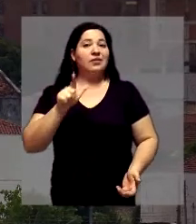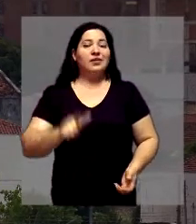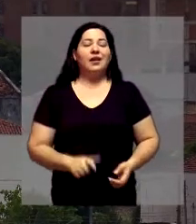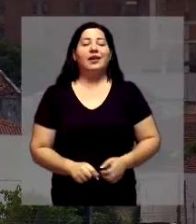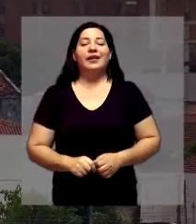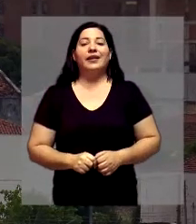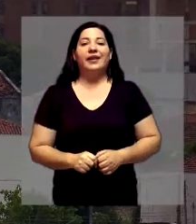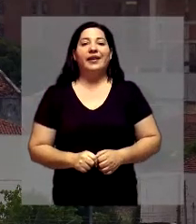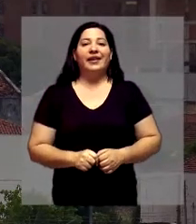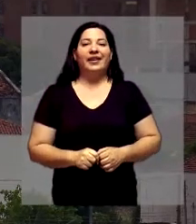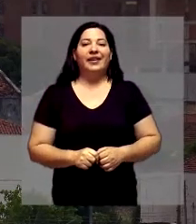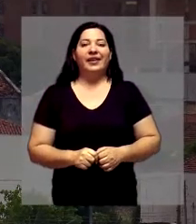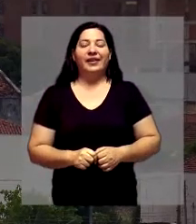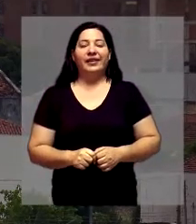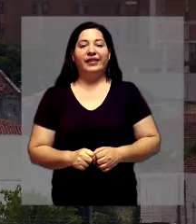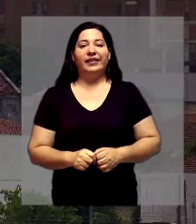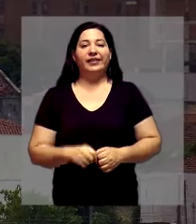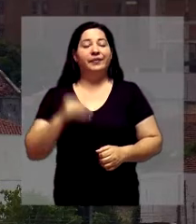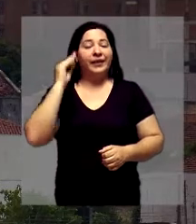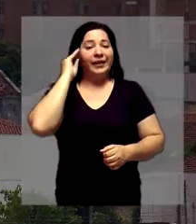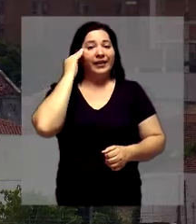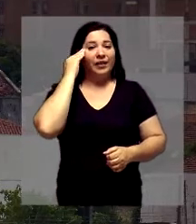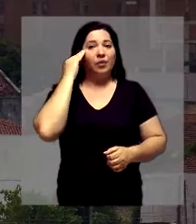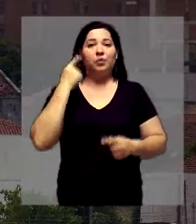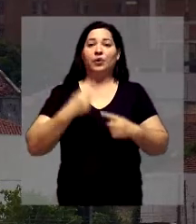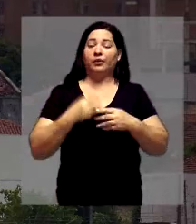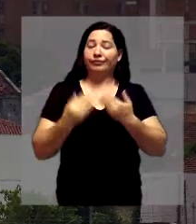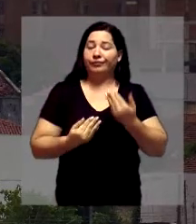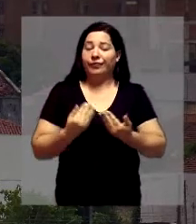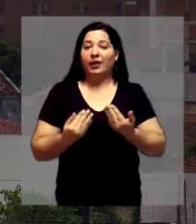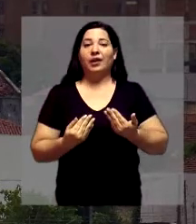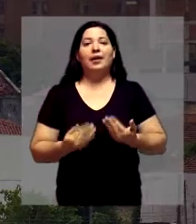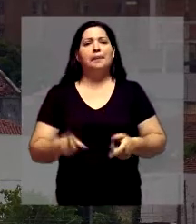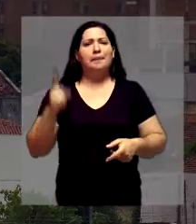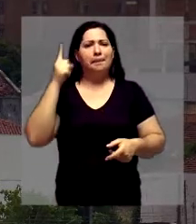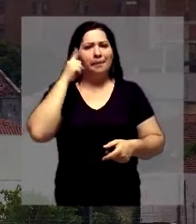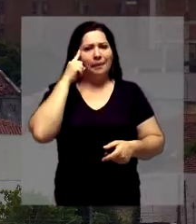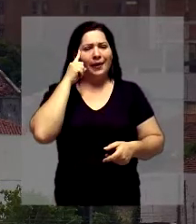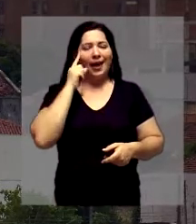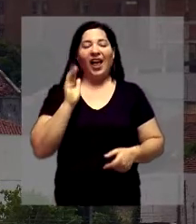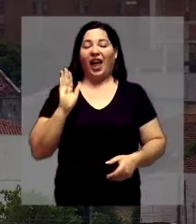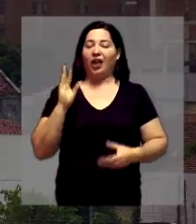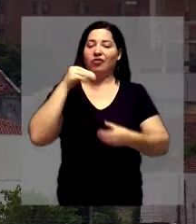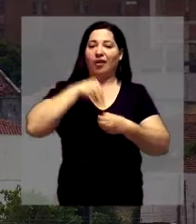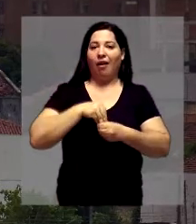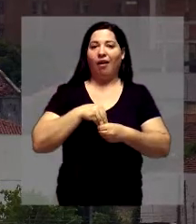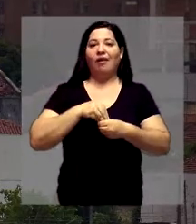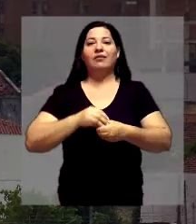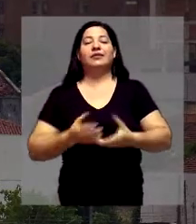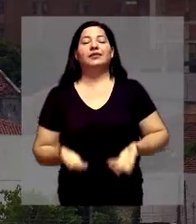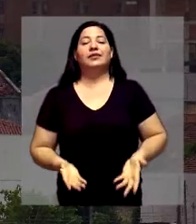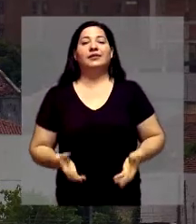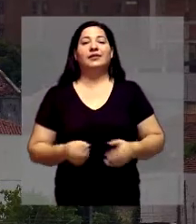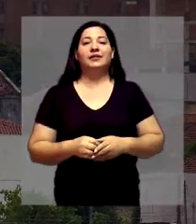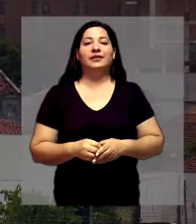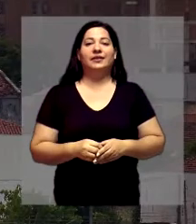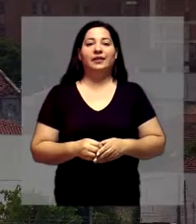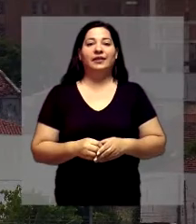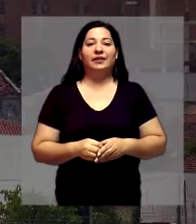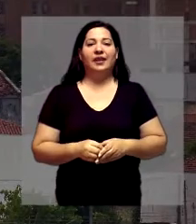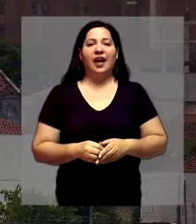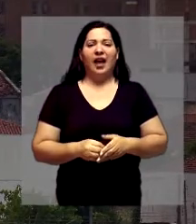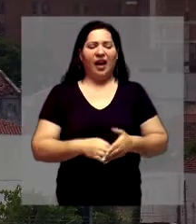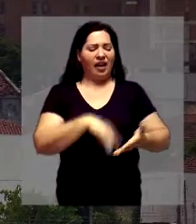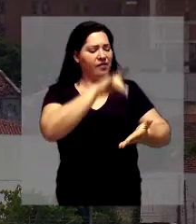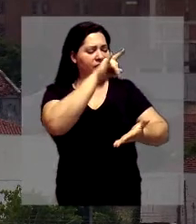enxergar a distância. Porque ela funciona assim. Você pensa em ser candidato, você começa a reunir ali e nomear, faz uma